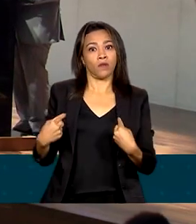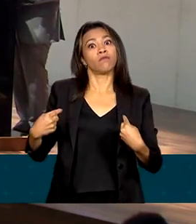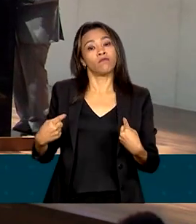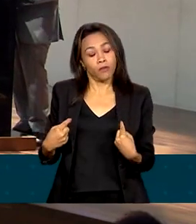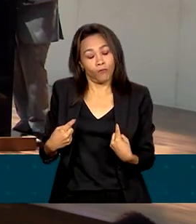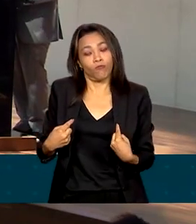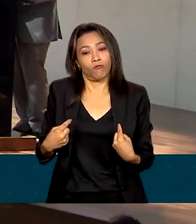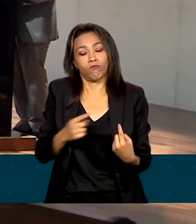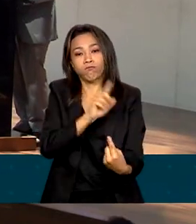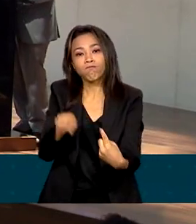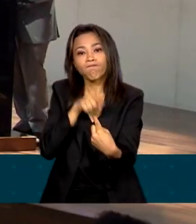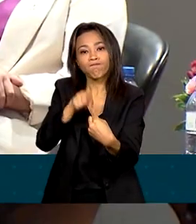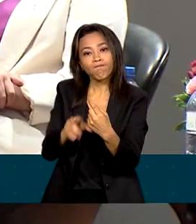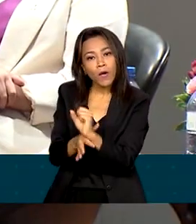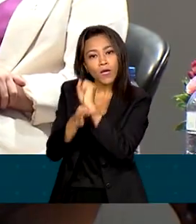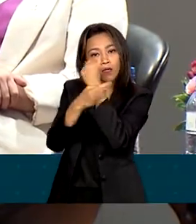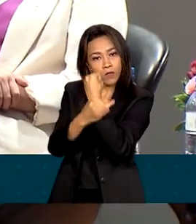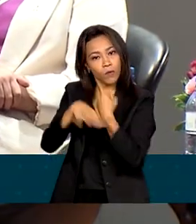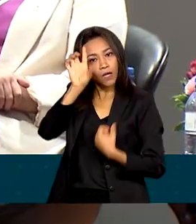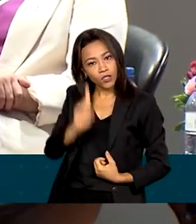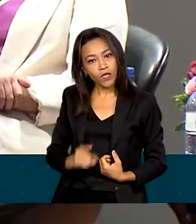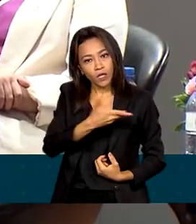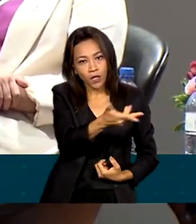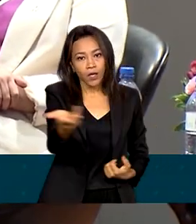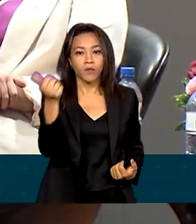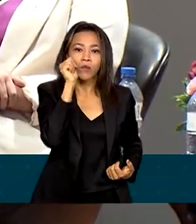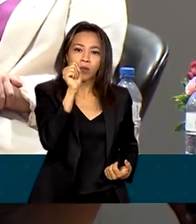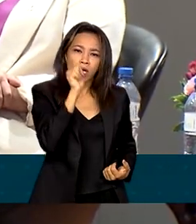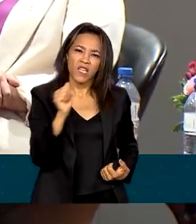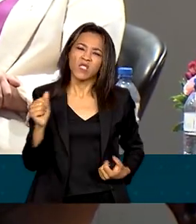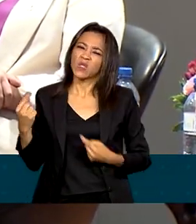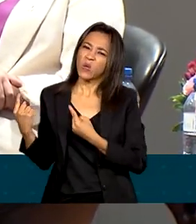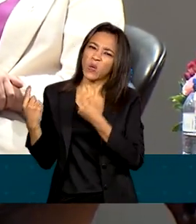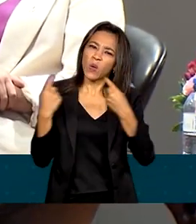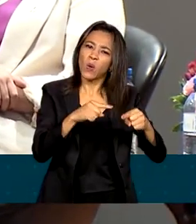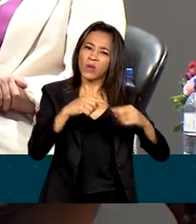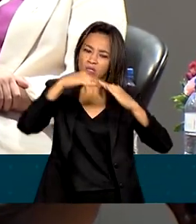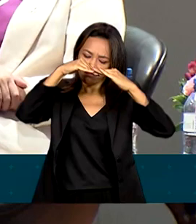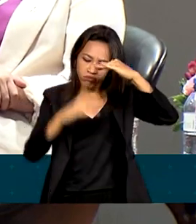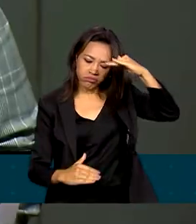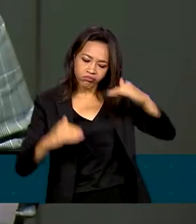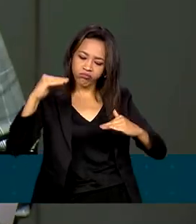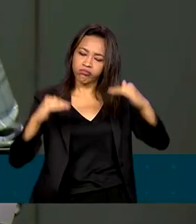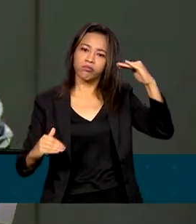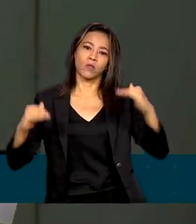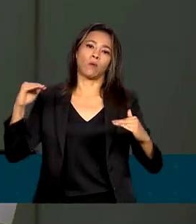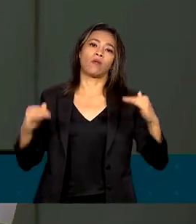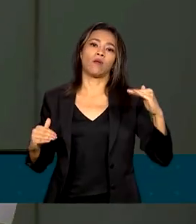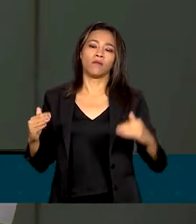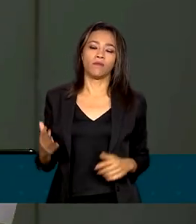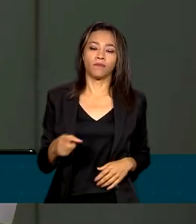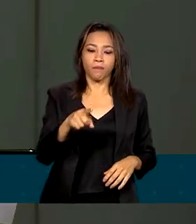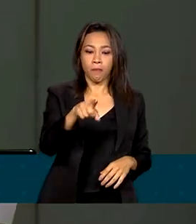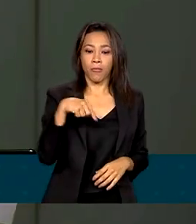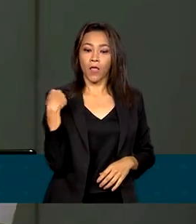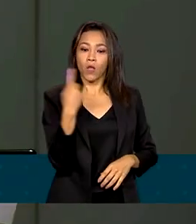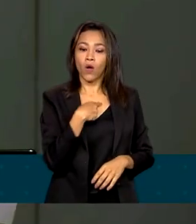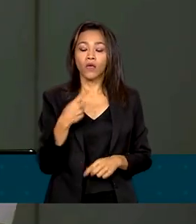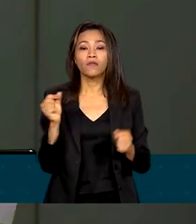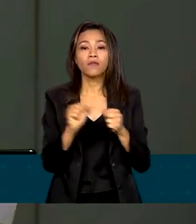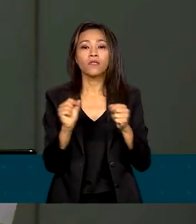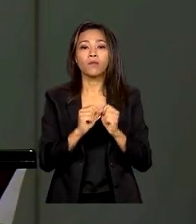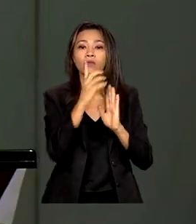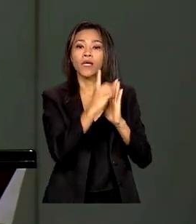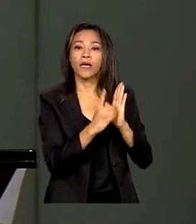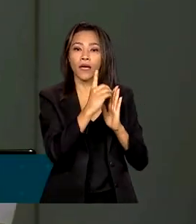para a garantia de direitos para elas, combatendo as desigualdades. A gente fez um decreto que reserva